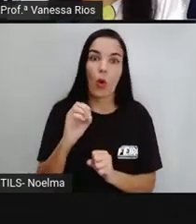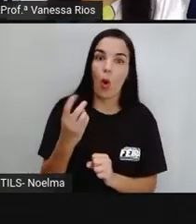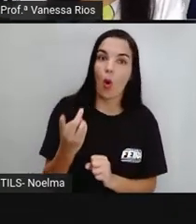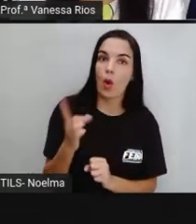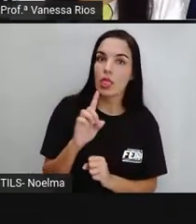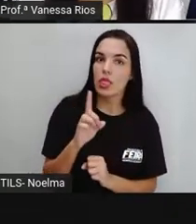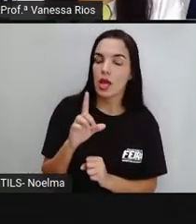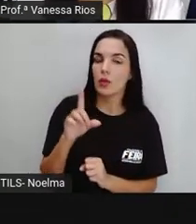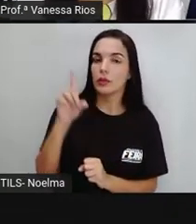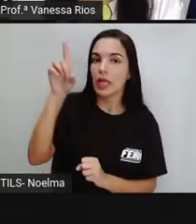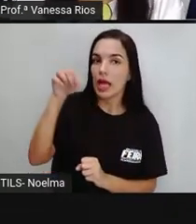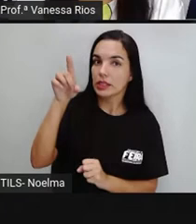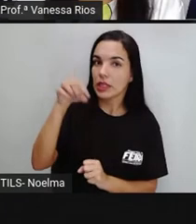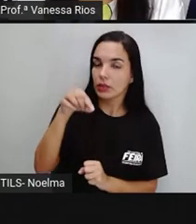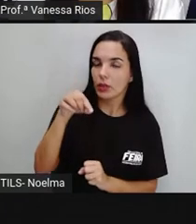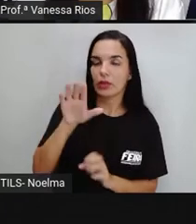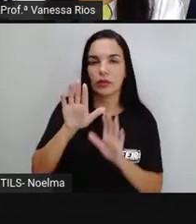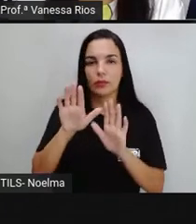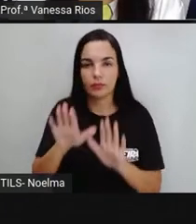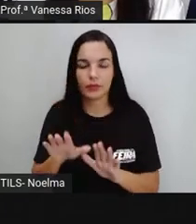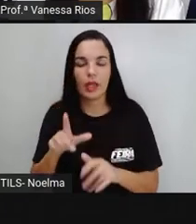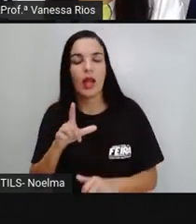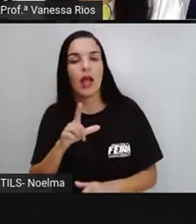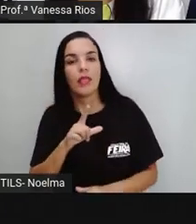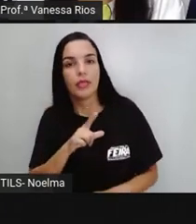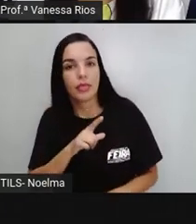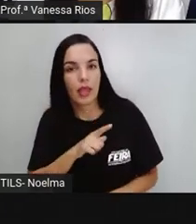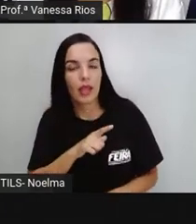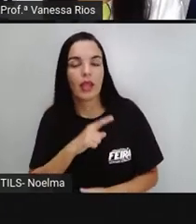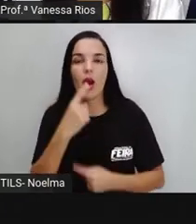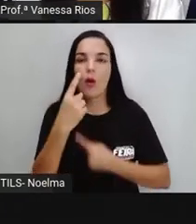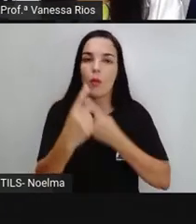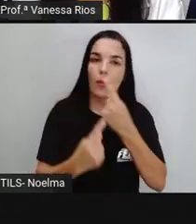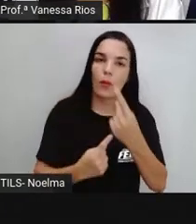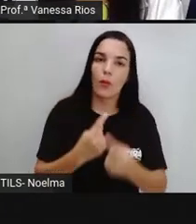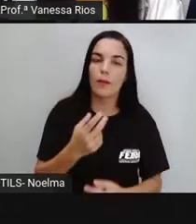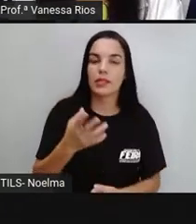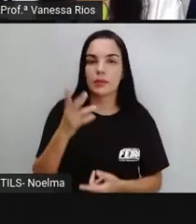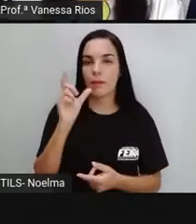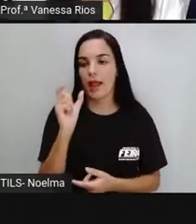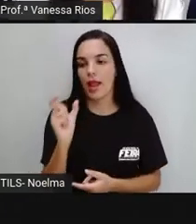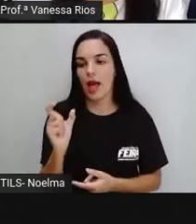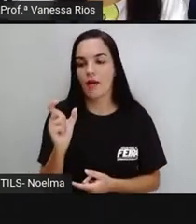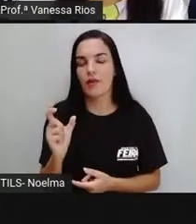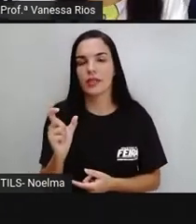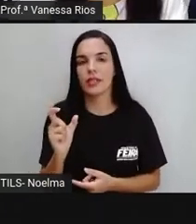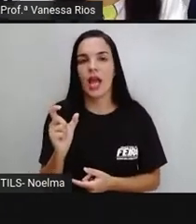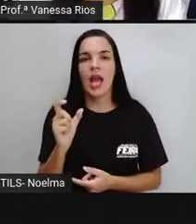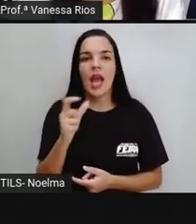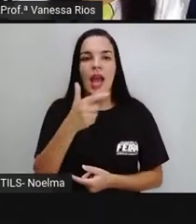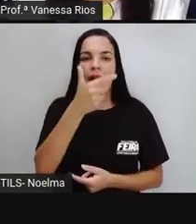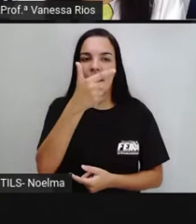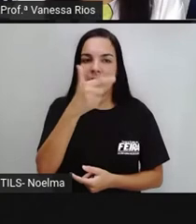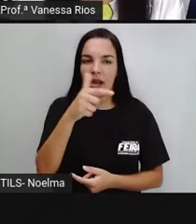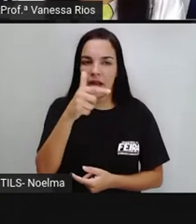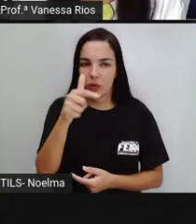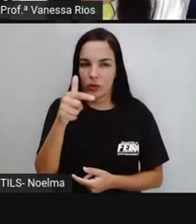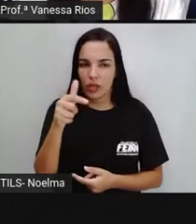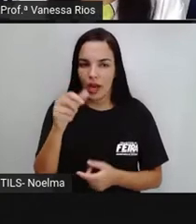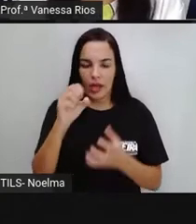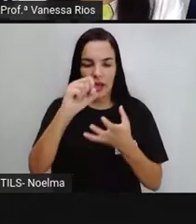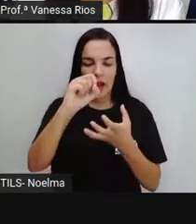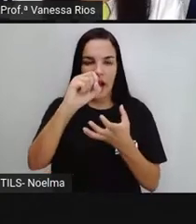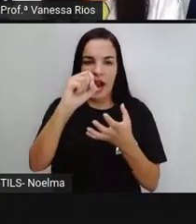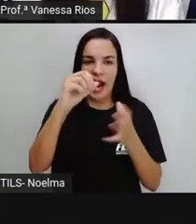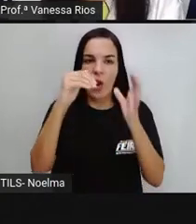vão existir palavras onde a sílaba tônica, a última, é a última sílaba e o acento vai aparecer, o agudo ou